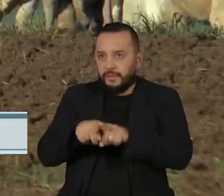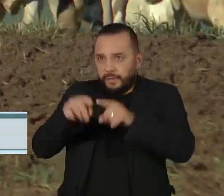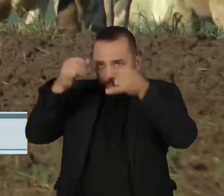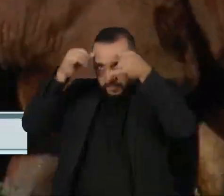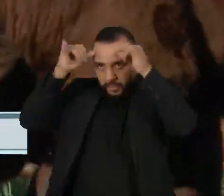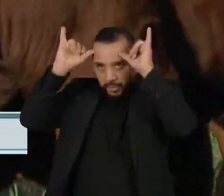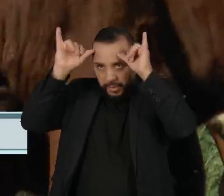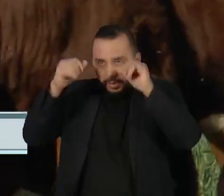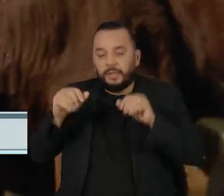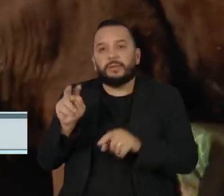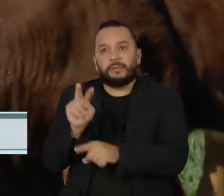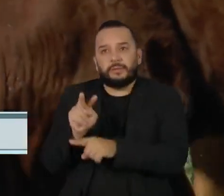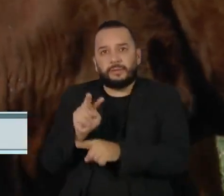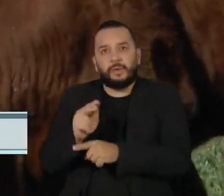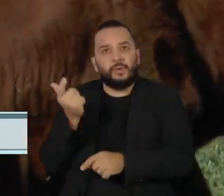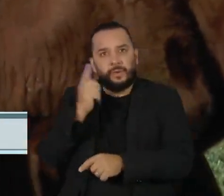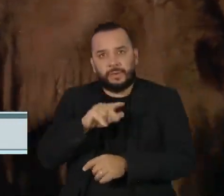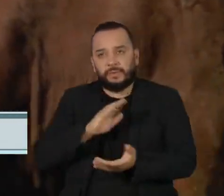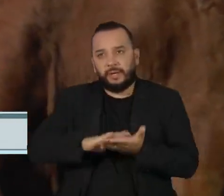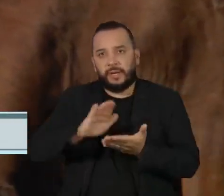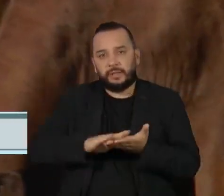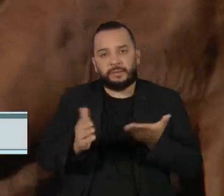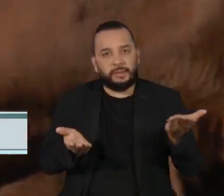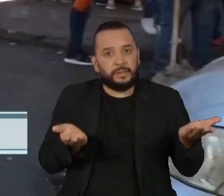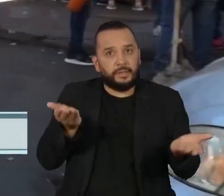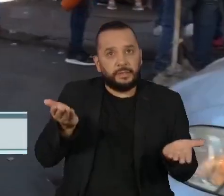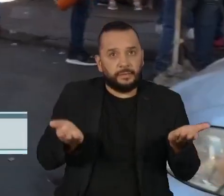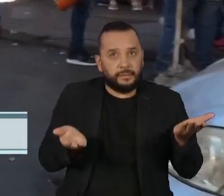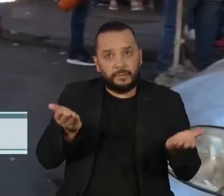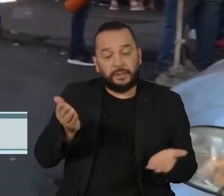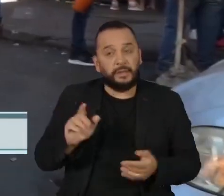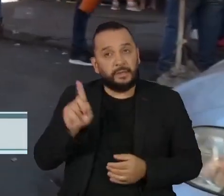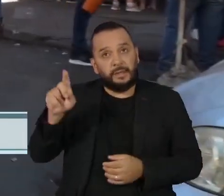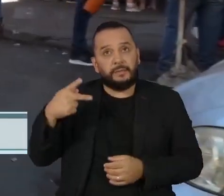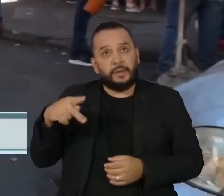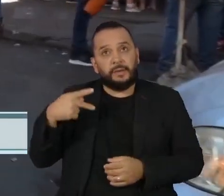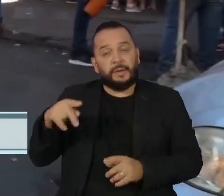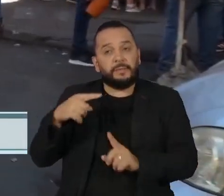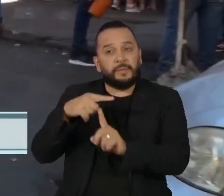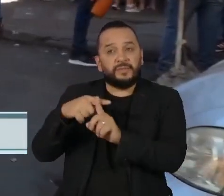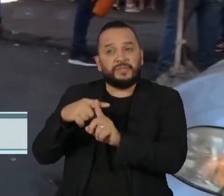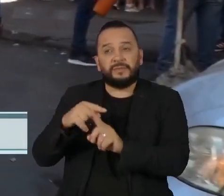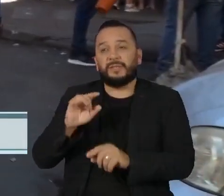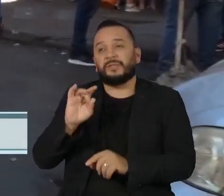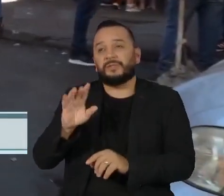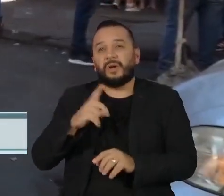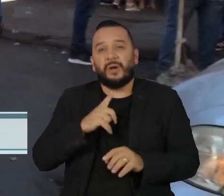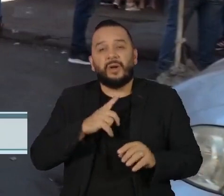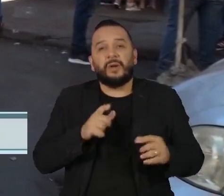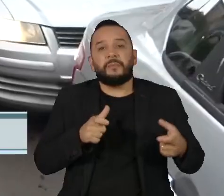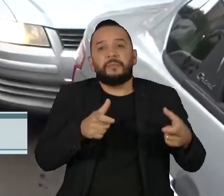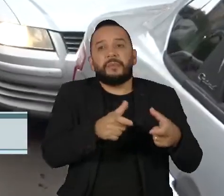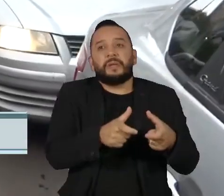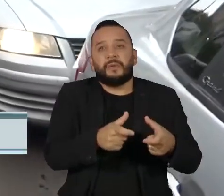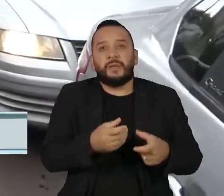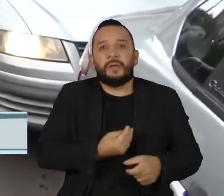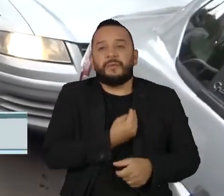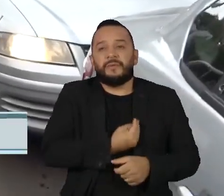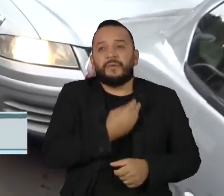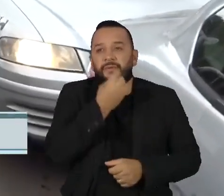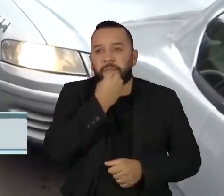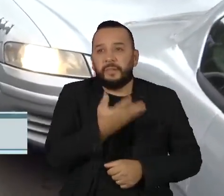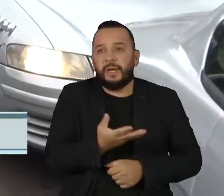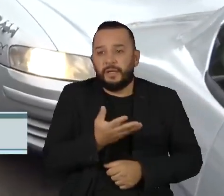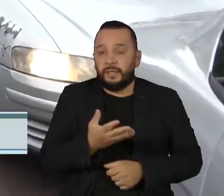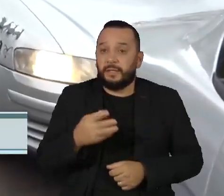conseguiu equilibrar as contas. Apesar do cenário positivo, é só uma minoria que é beneficiada. 30